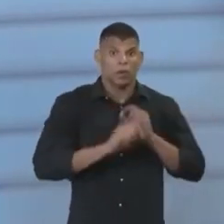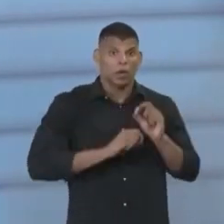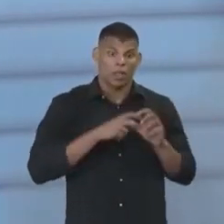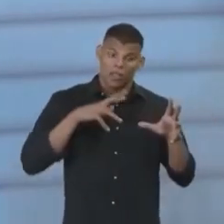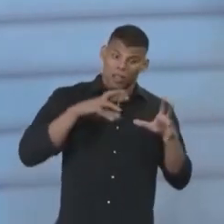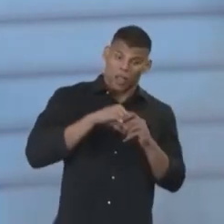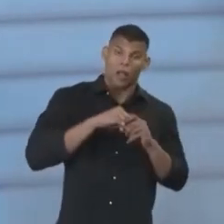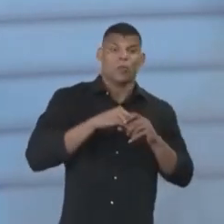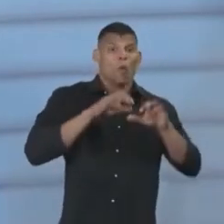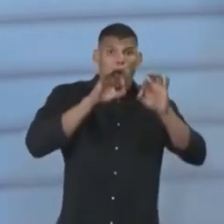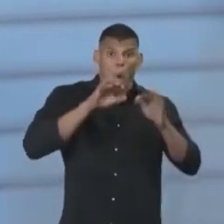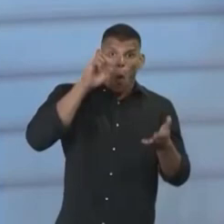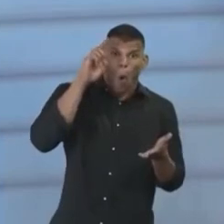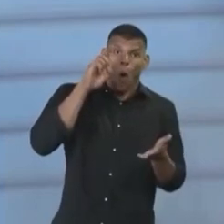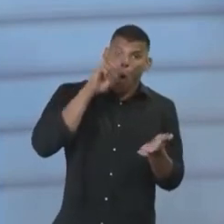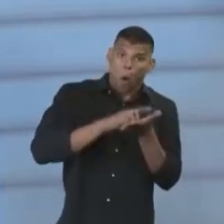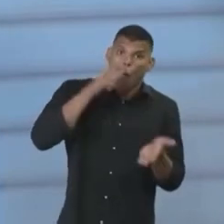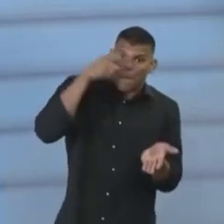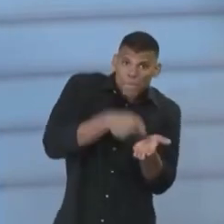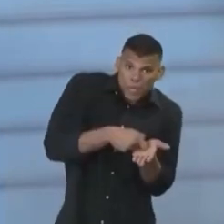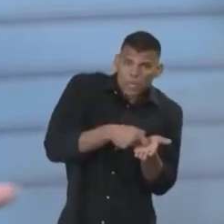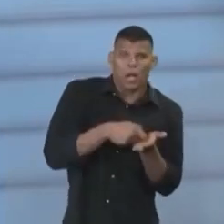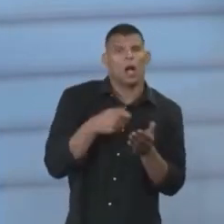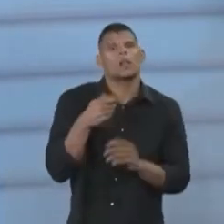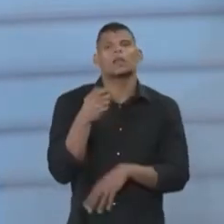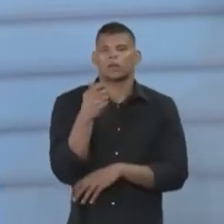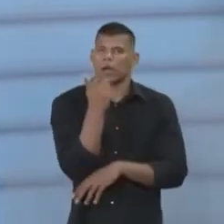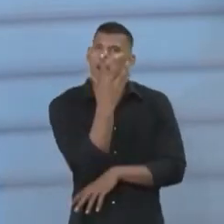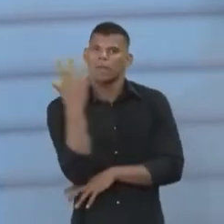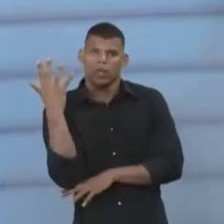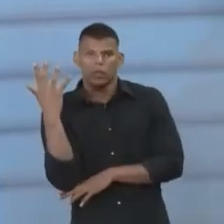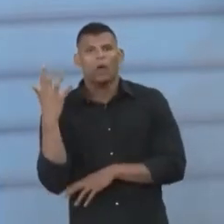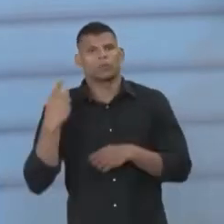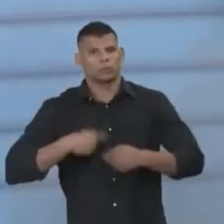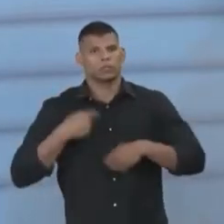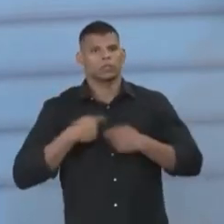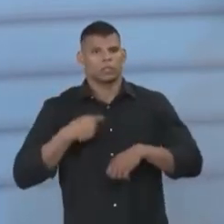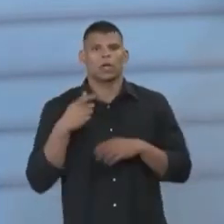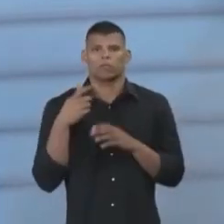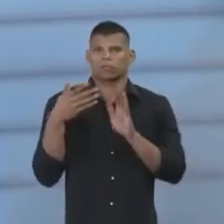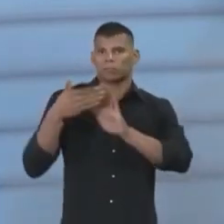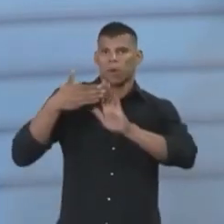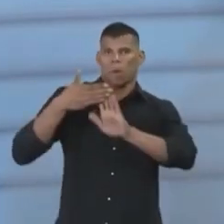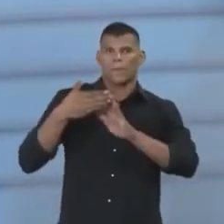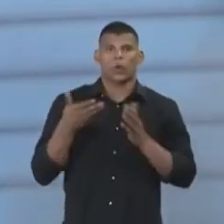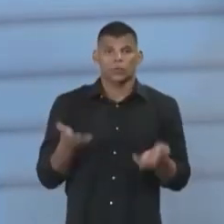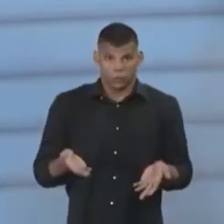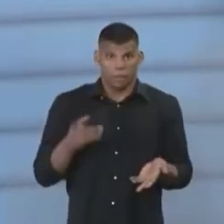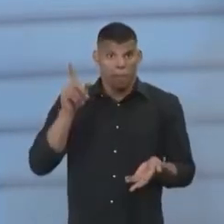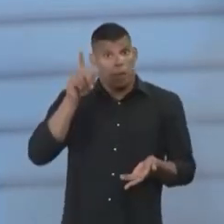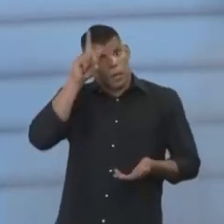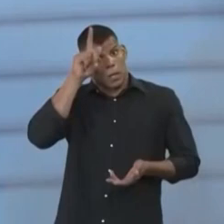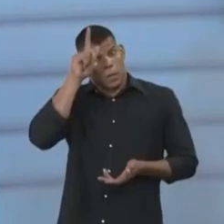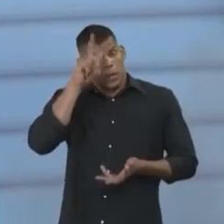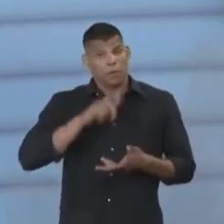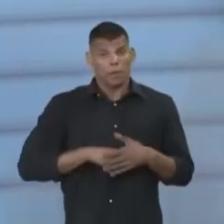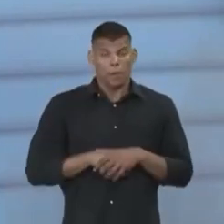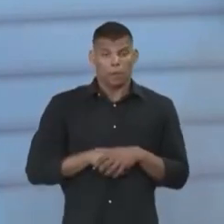preocupa muito porque, mesmo ela discutindo o Estado de direito ambiental, ela também, só agora,